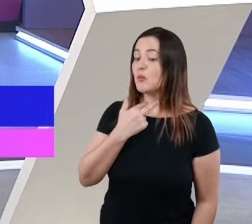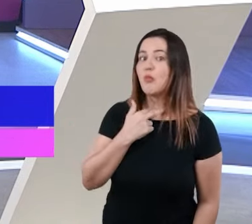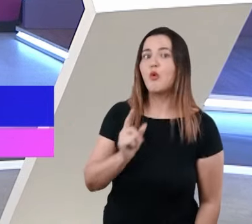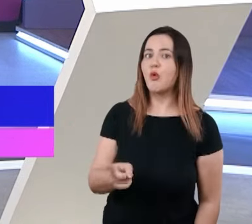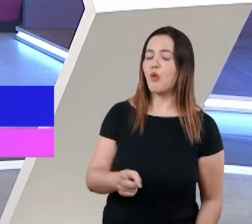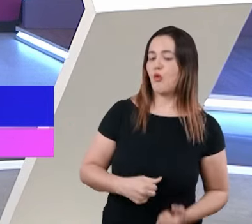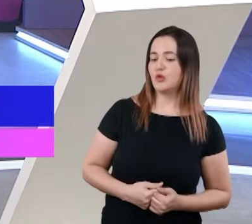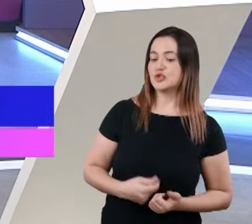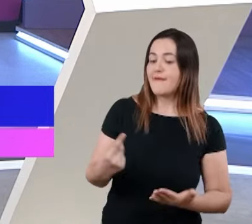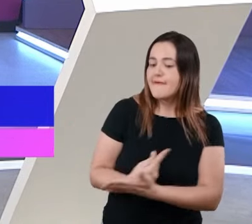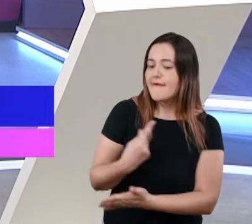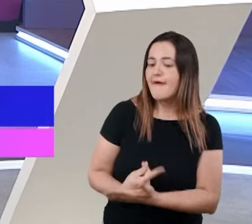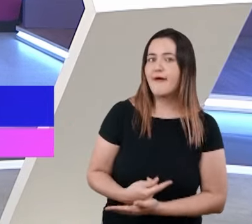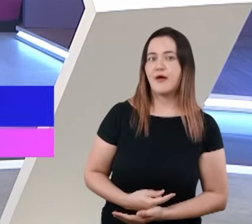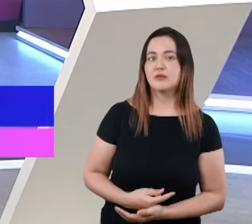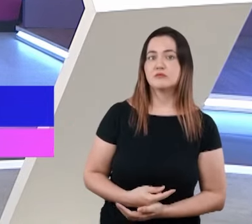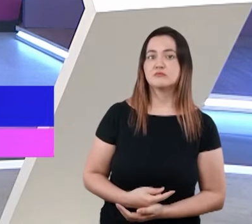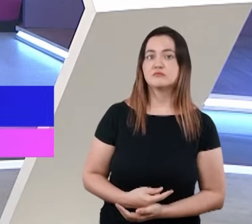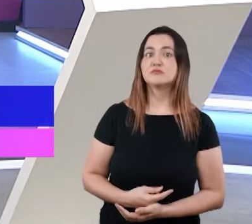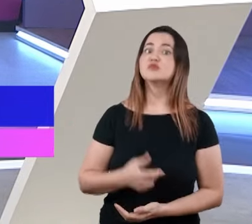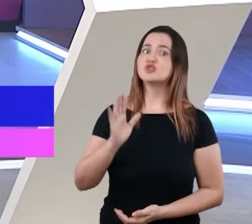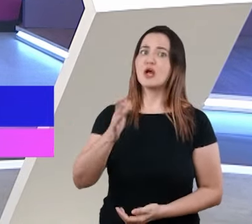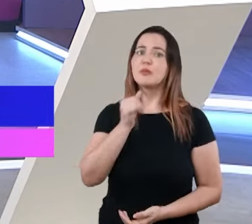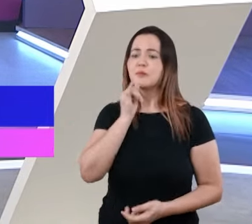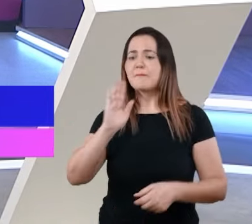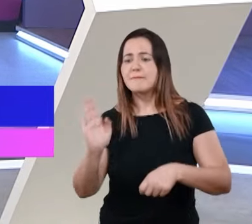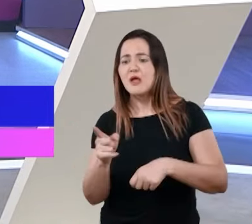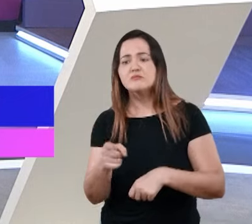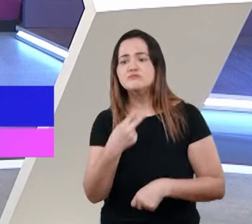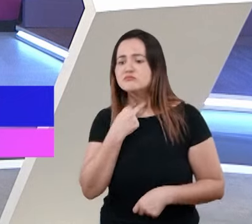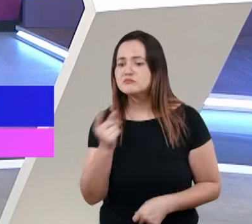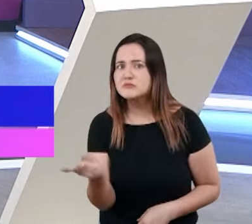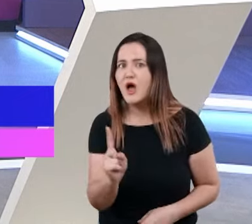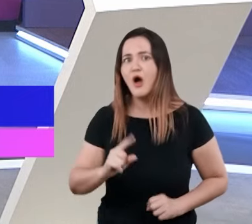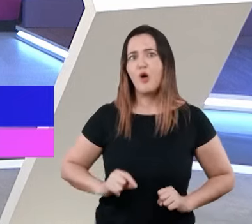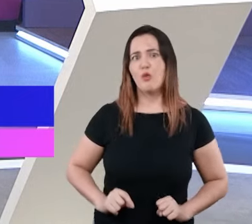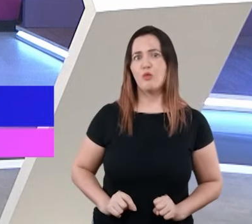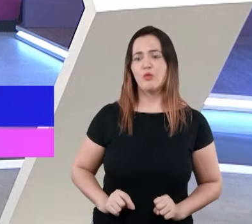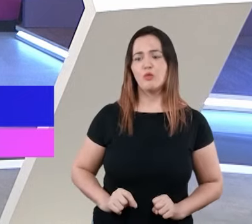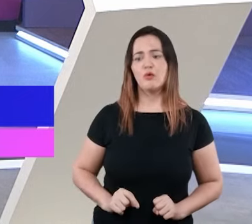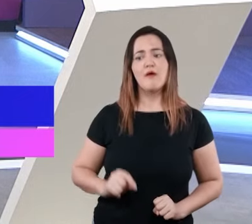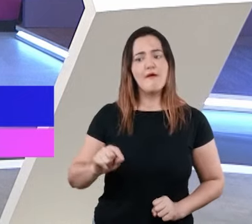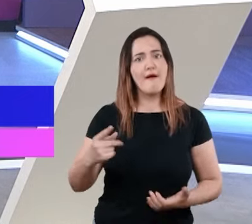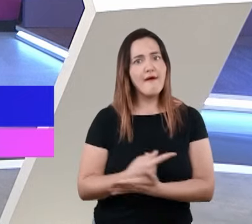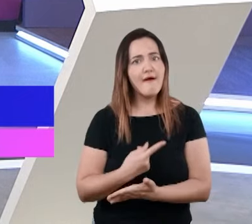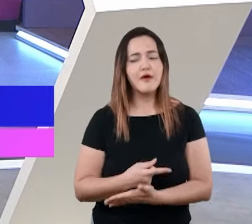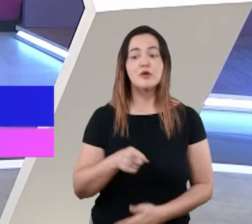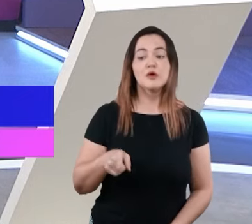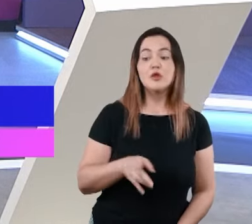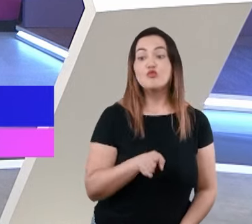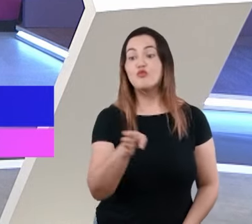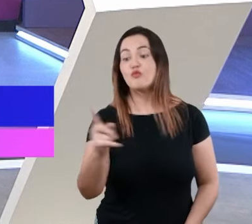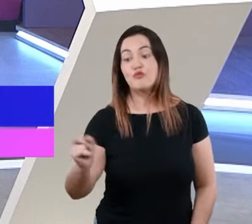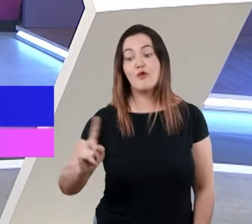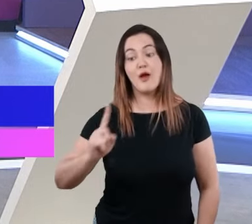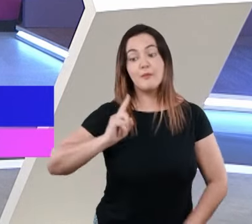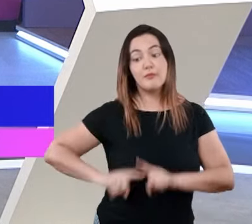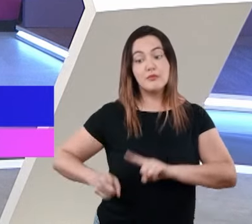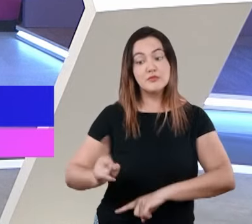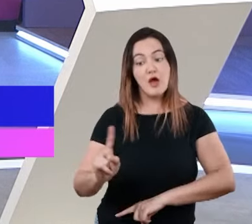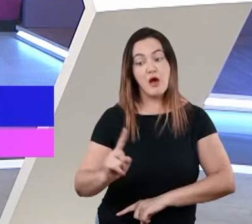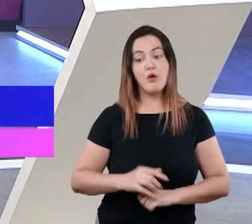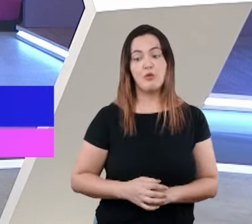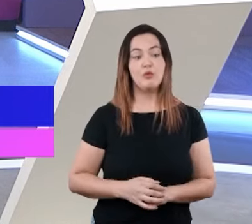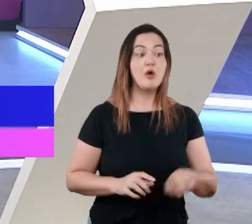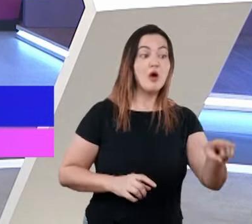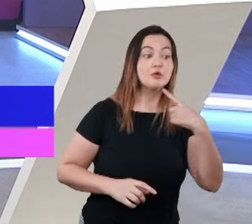advertir. E eu já fiz isso muitas vezes com as minhas filhas, de dizer assim, olha, não faz isso, não vai para lá, não é desse